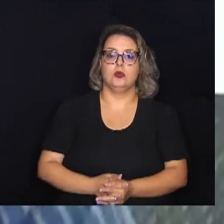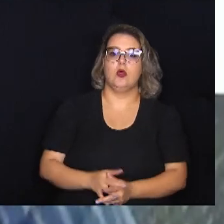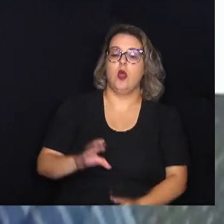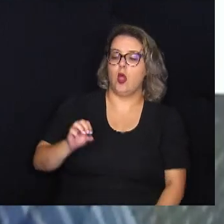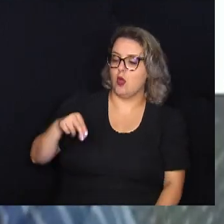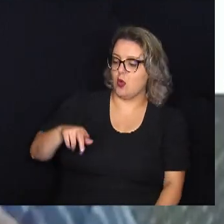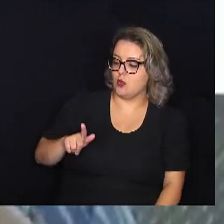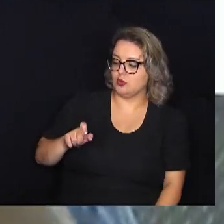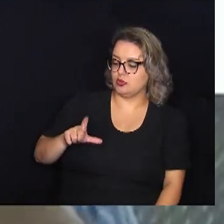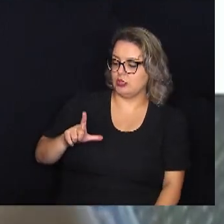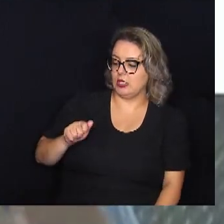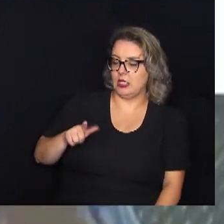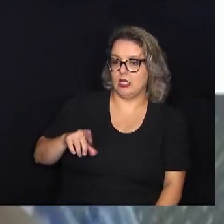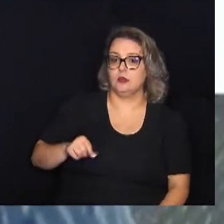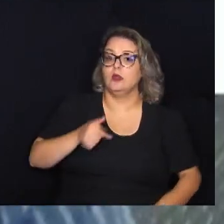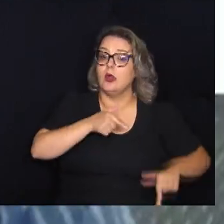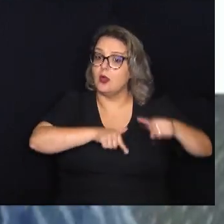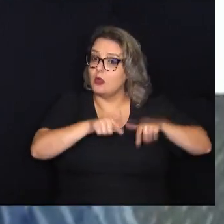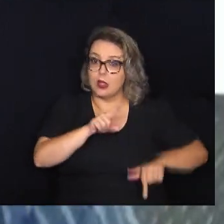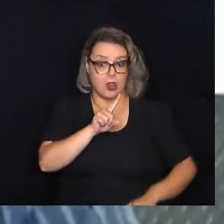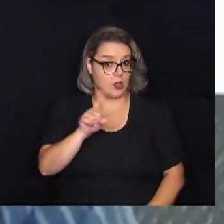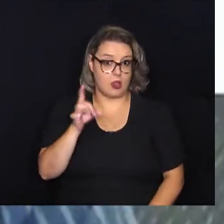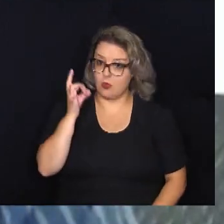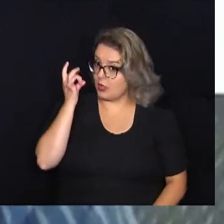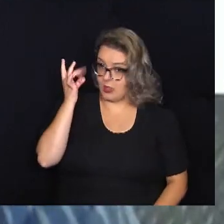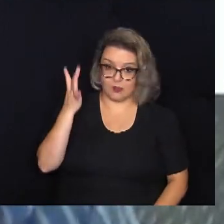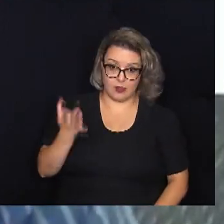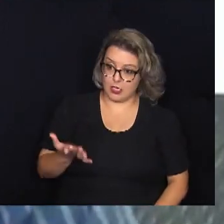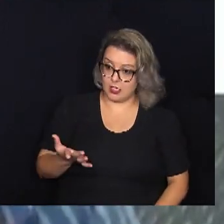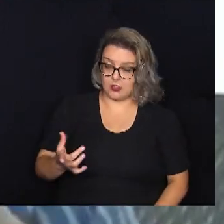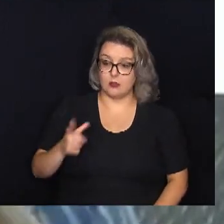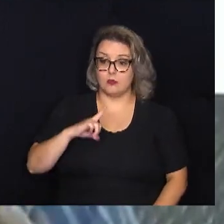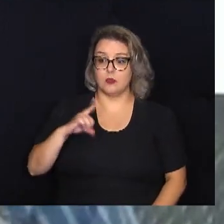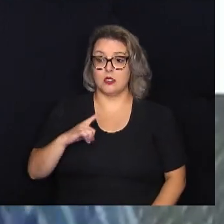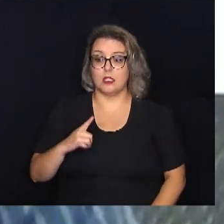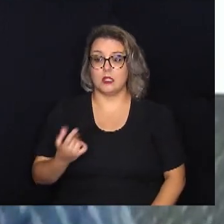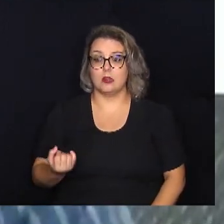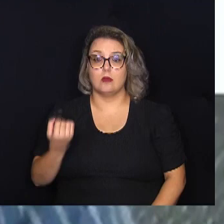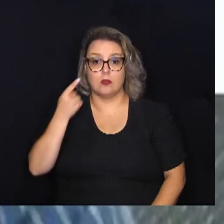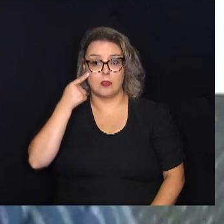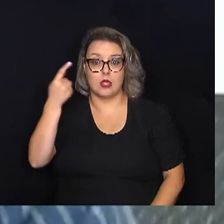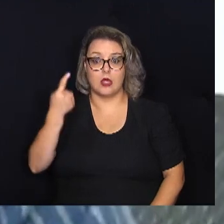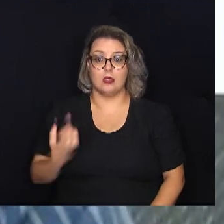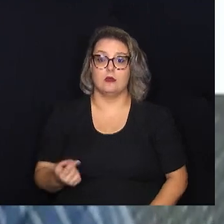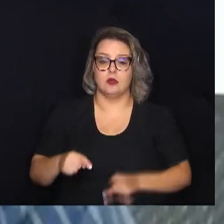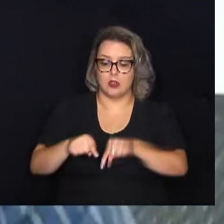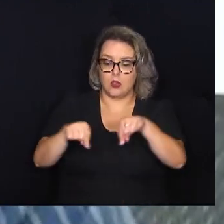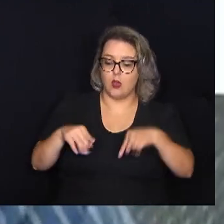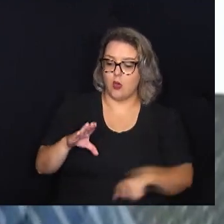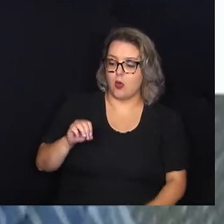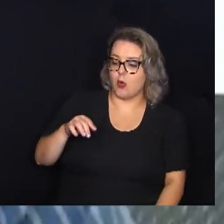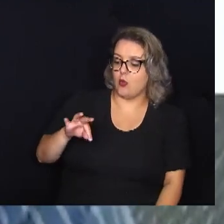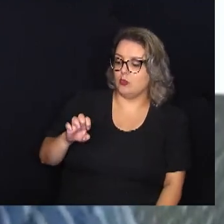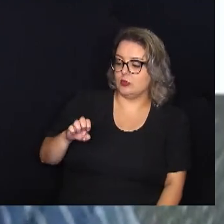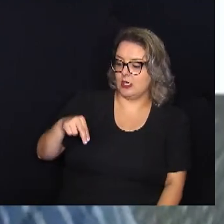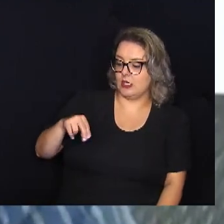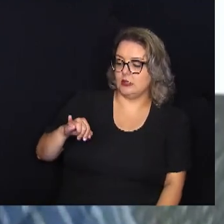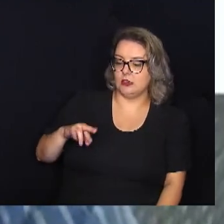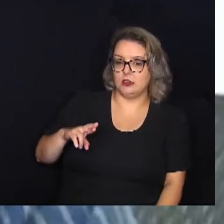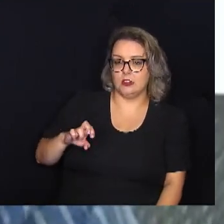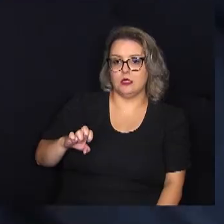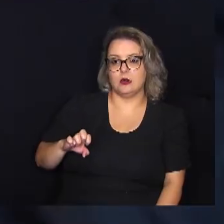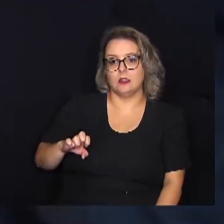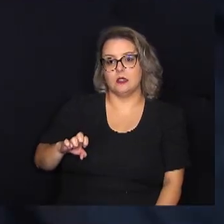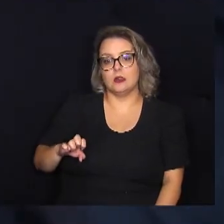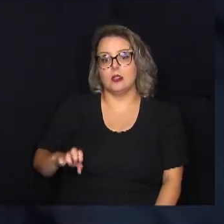A logística desse plasma não é fácil, para vocês terem uma ideia, ele vai em contêiner refrigerado até o exterior, é processado e volta